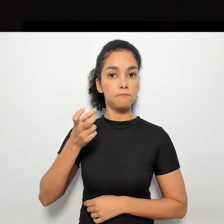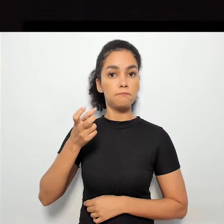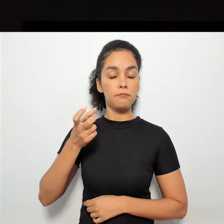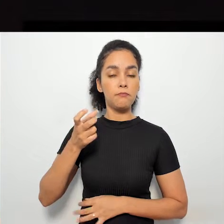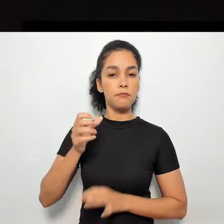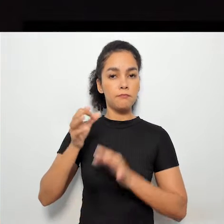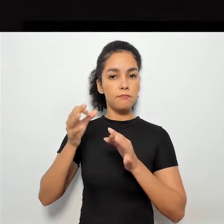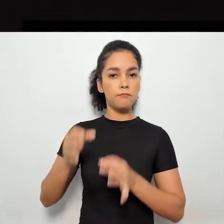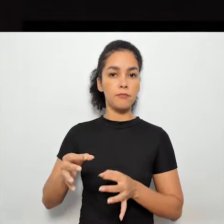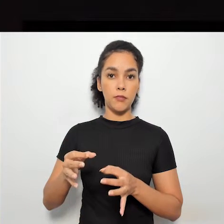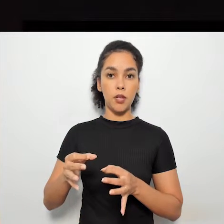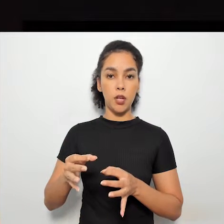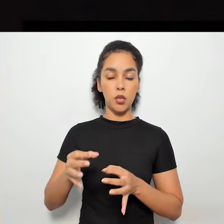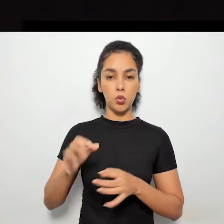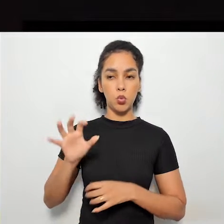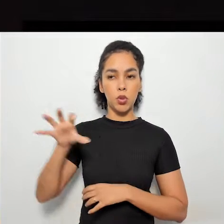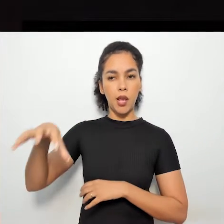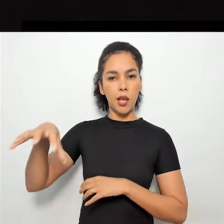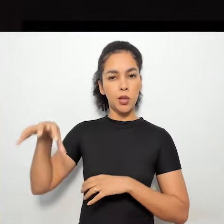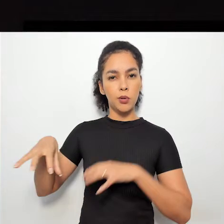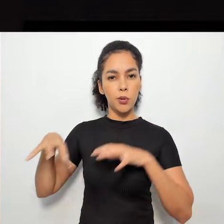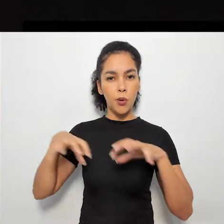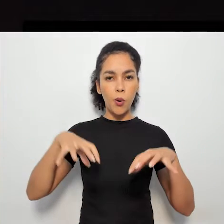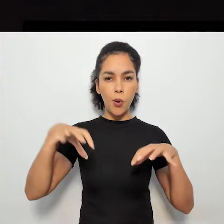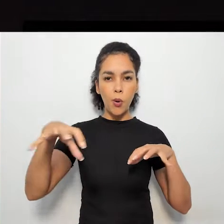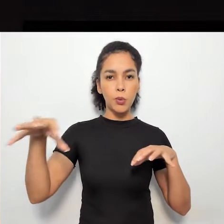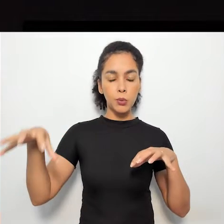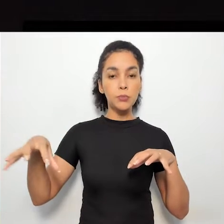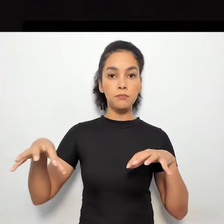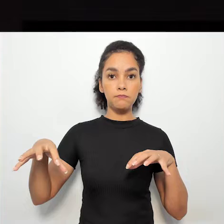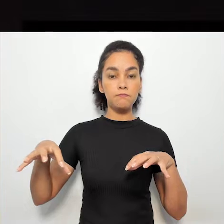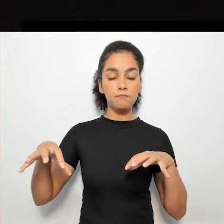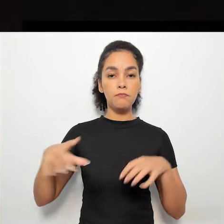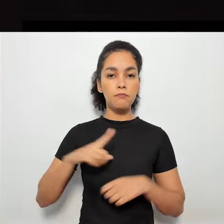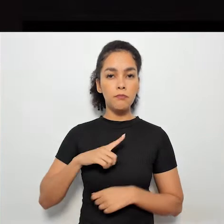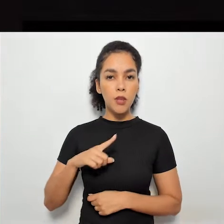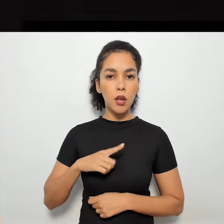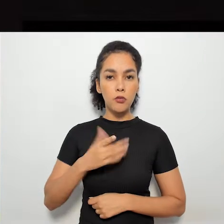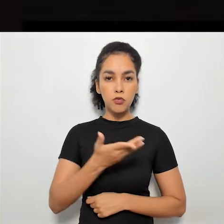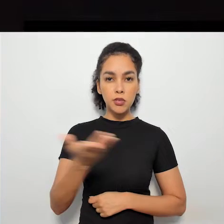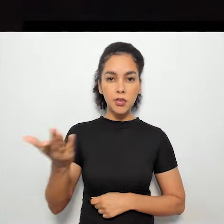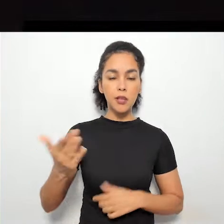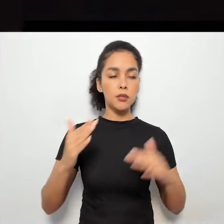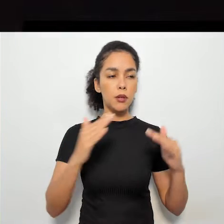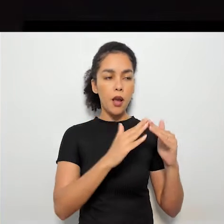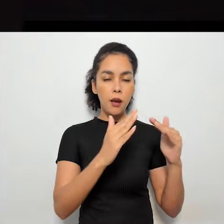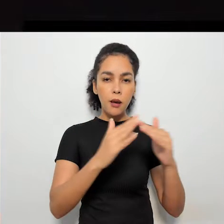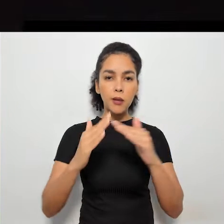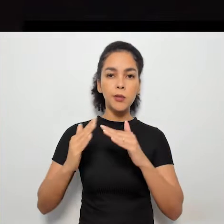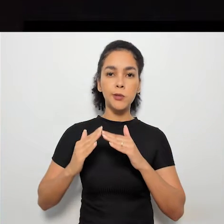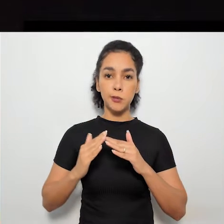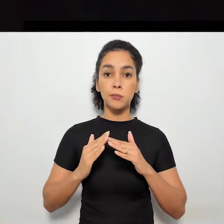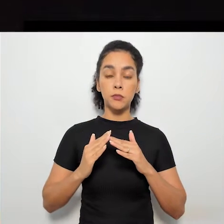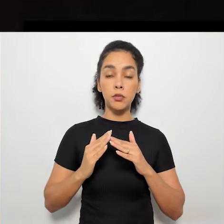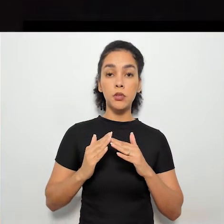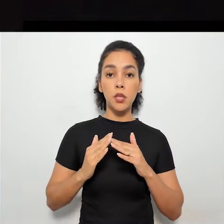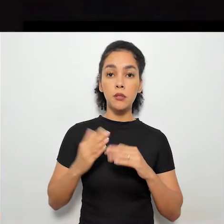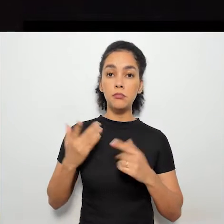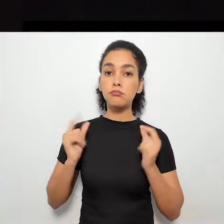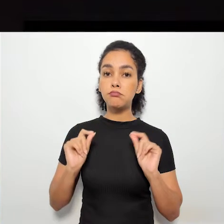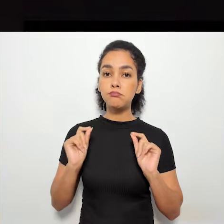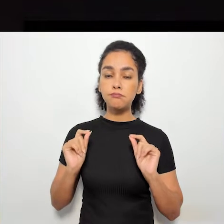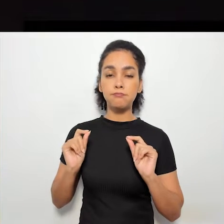no território com os moradores para que